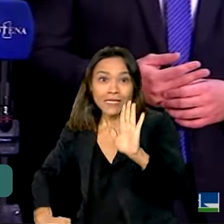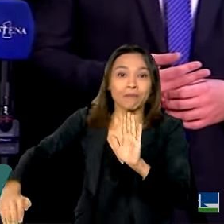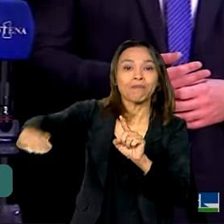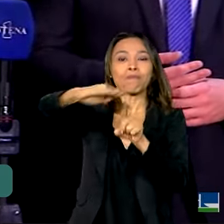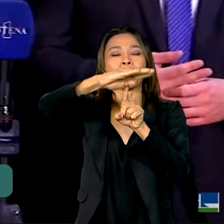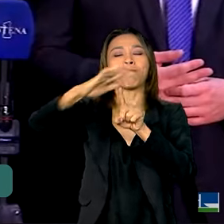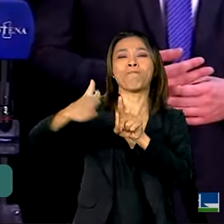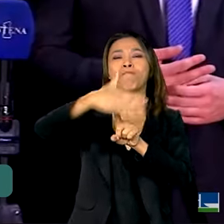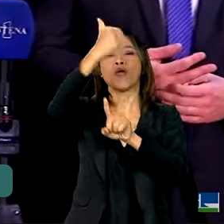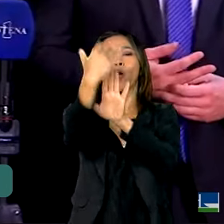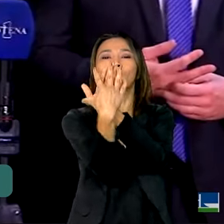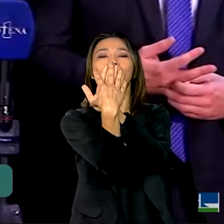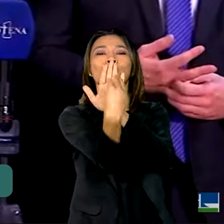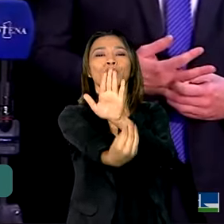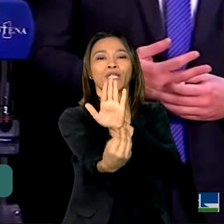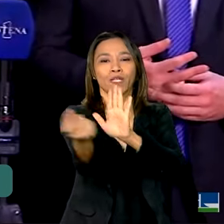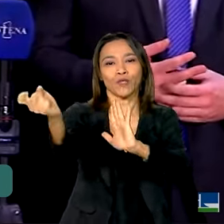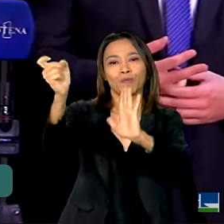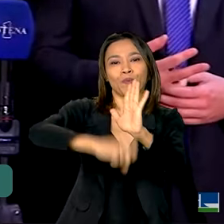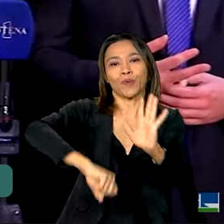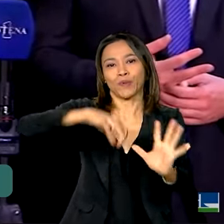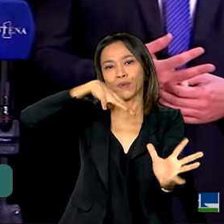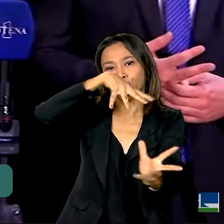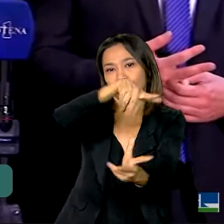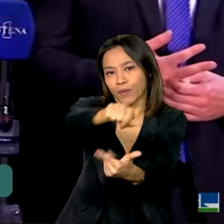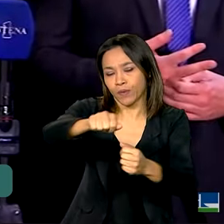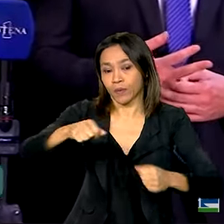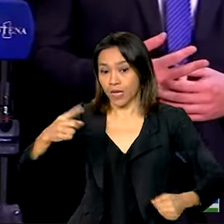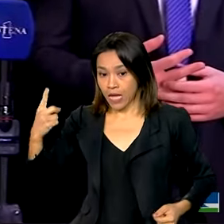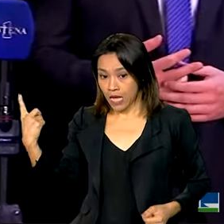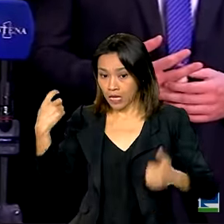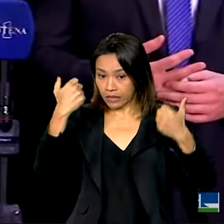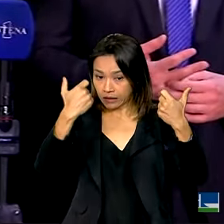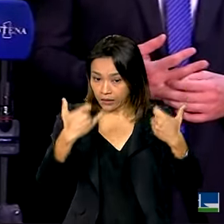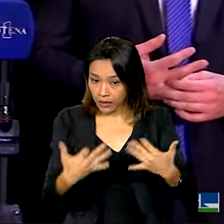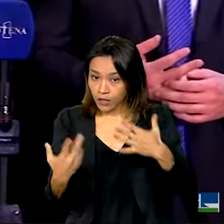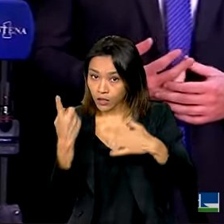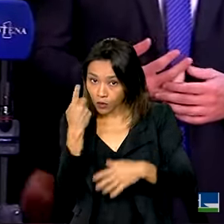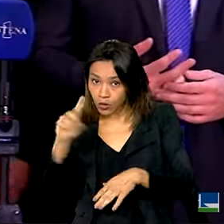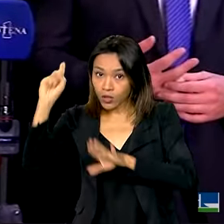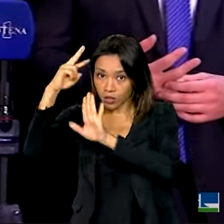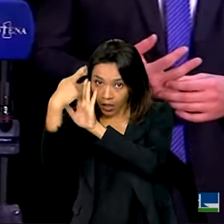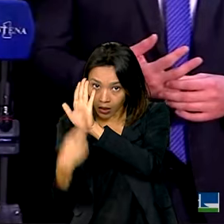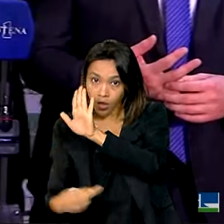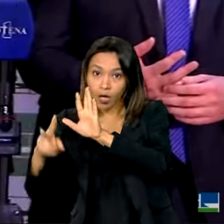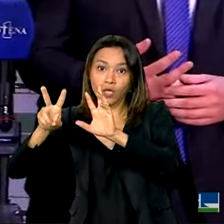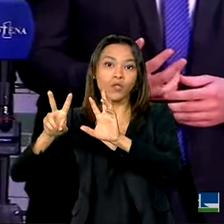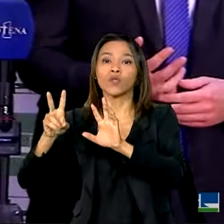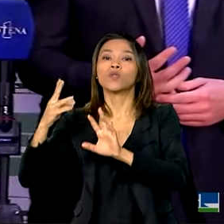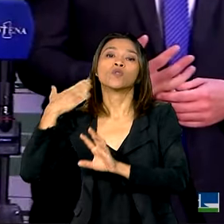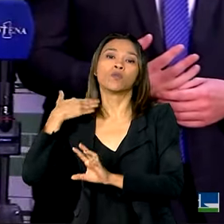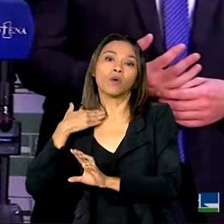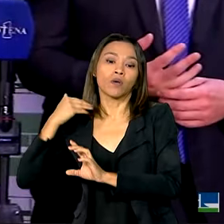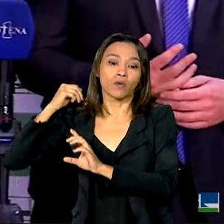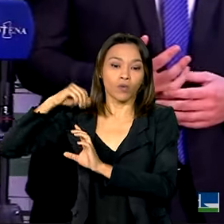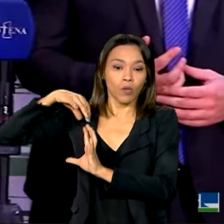impostos do planeta. O último relatório do Banco Mundial sobre sistemas tributários